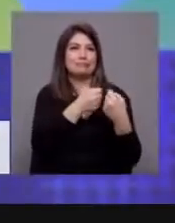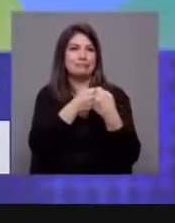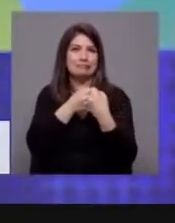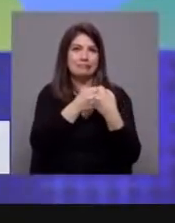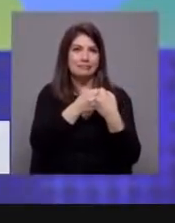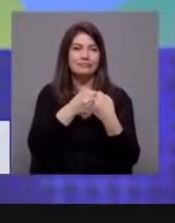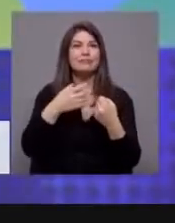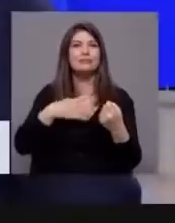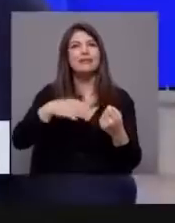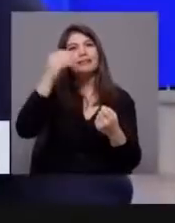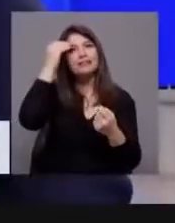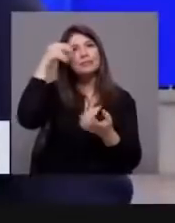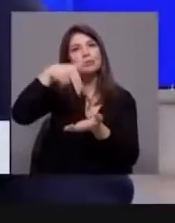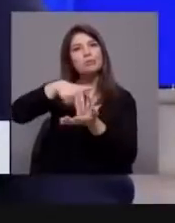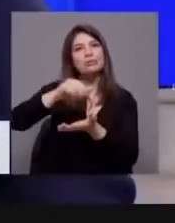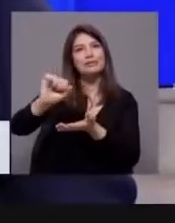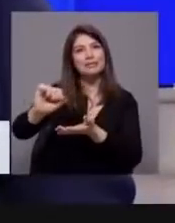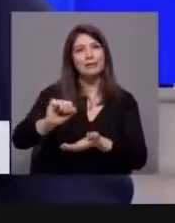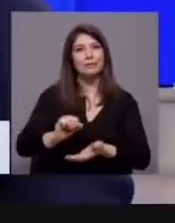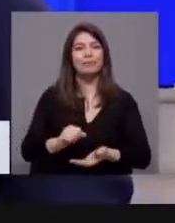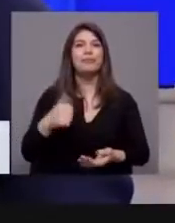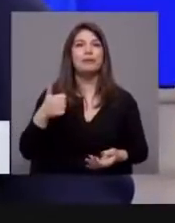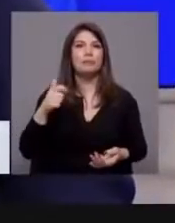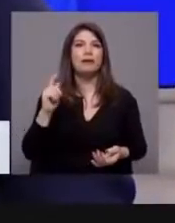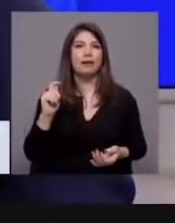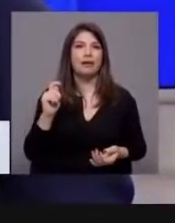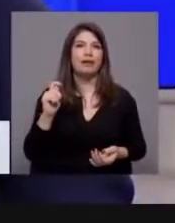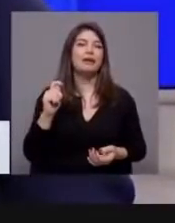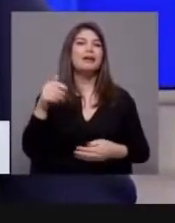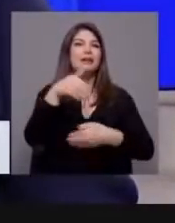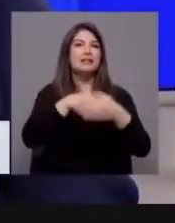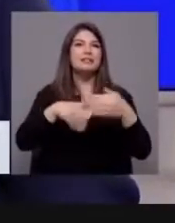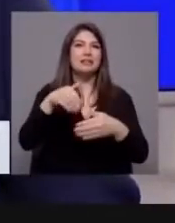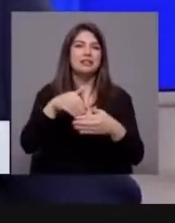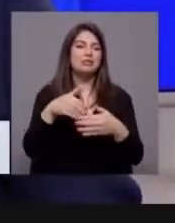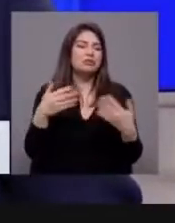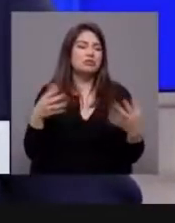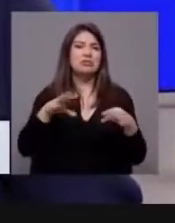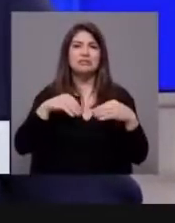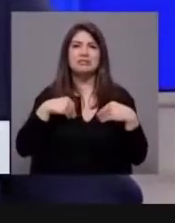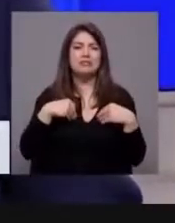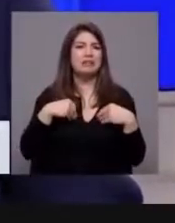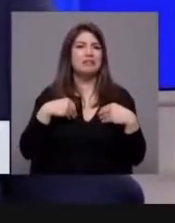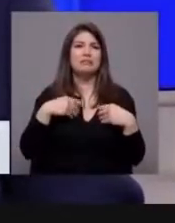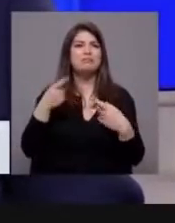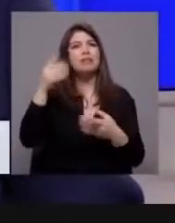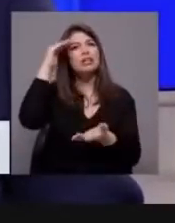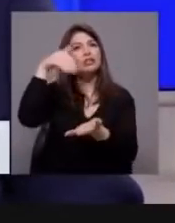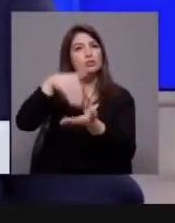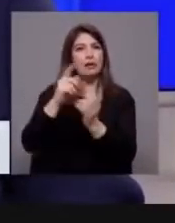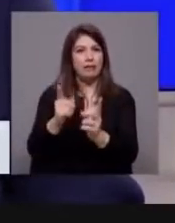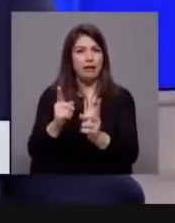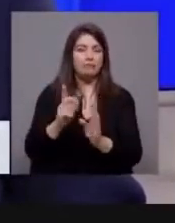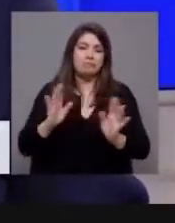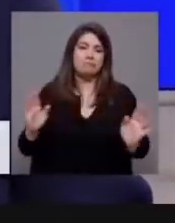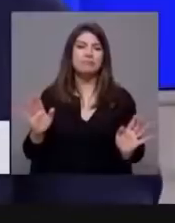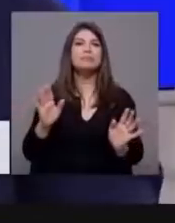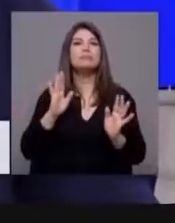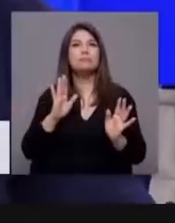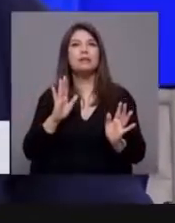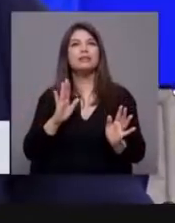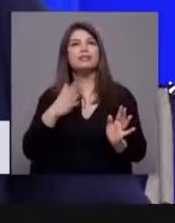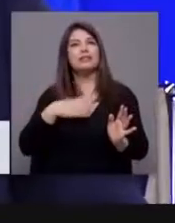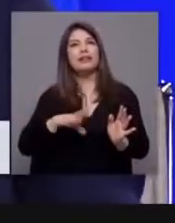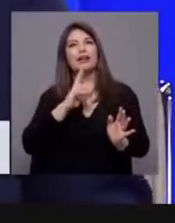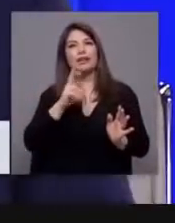tivermos... Queríamos saber qual era a posição, a sua posição. Mas ela não vai dizer. O nas eleições, espera o resultado que tiver, mas tem muita determinação para responder os problemas do país.